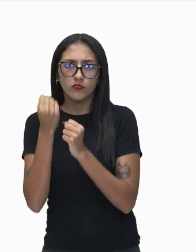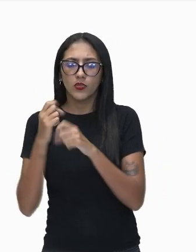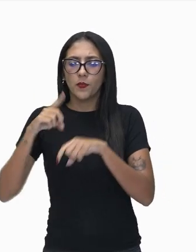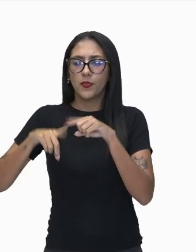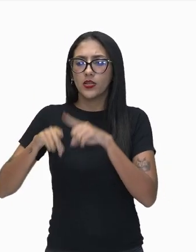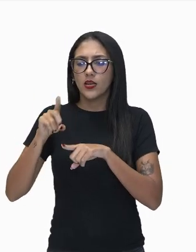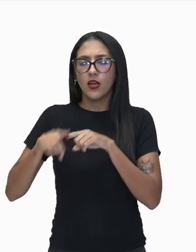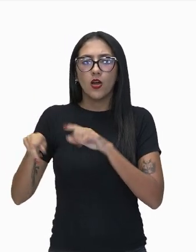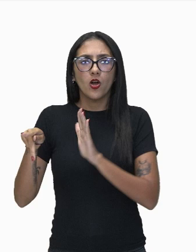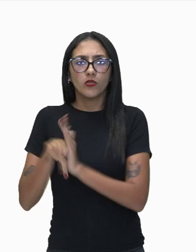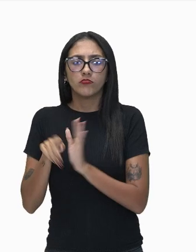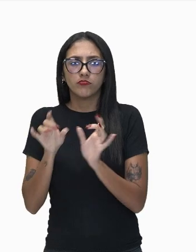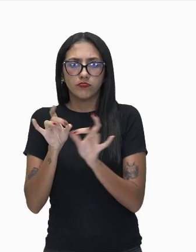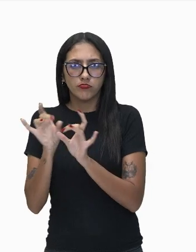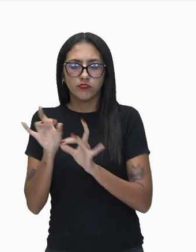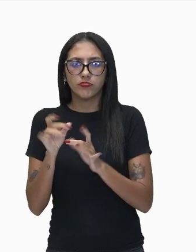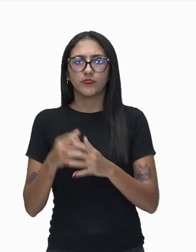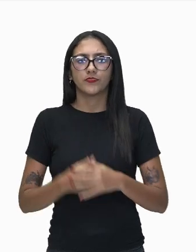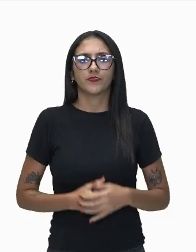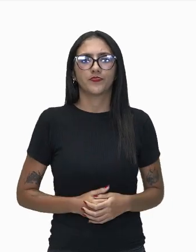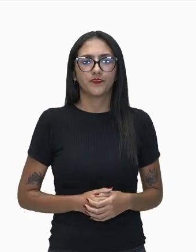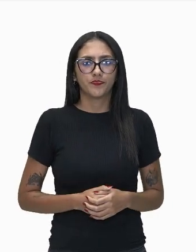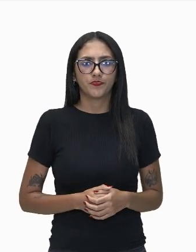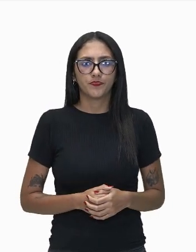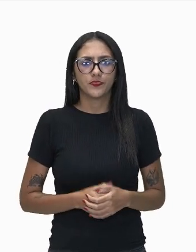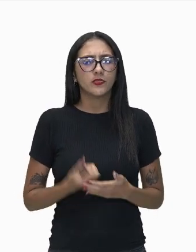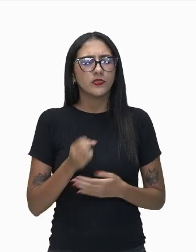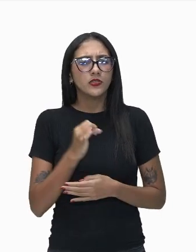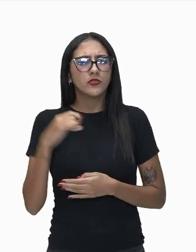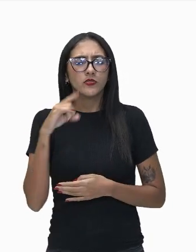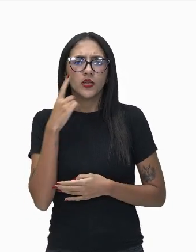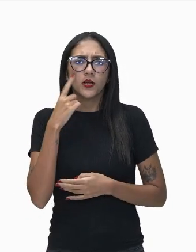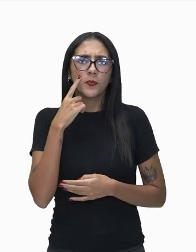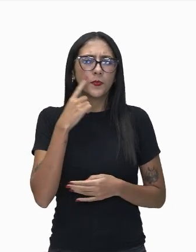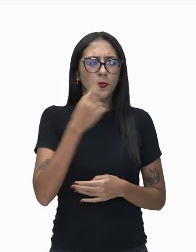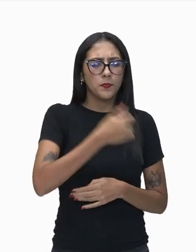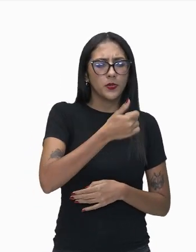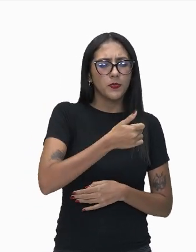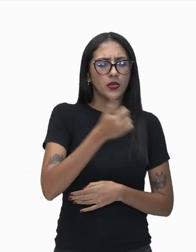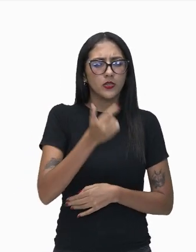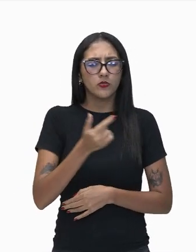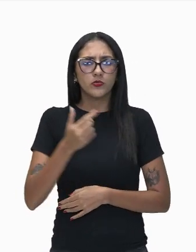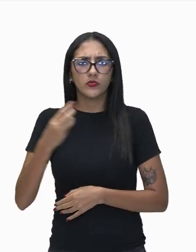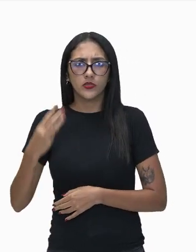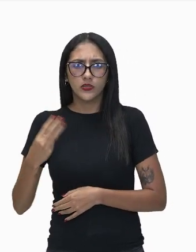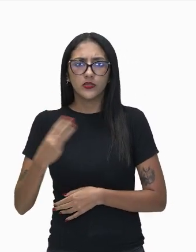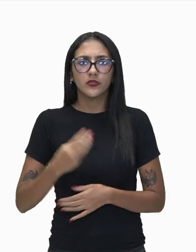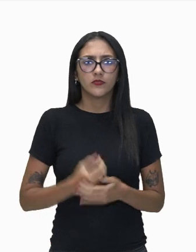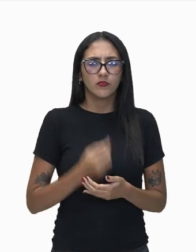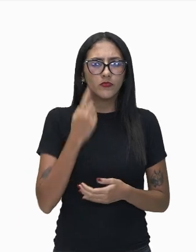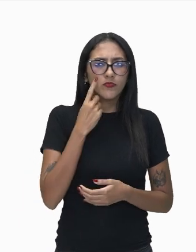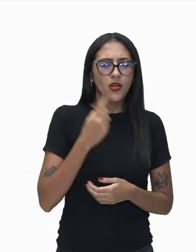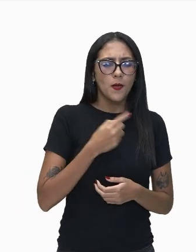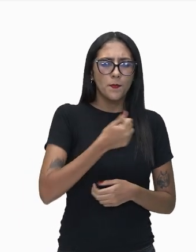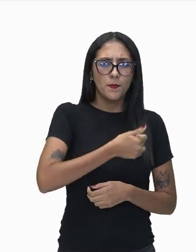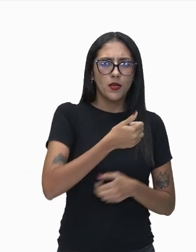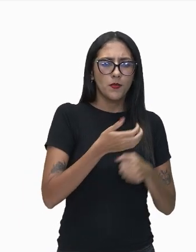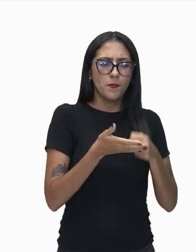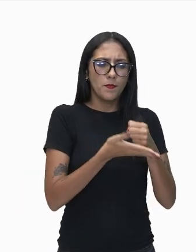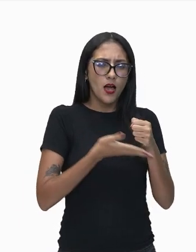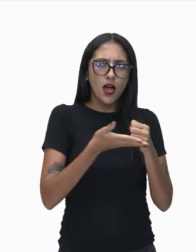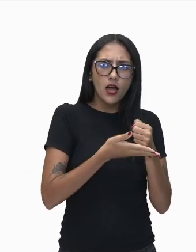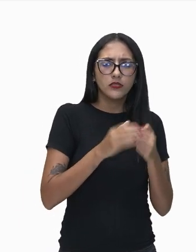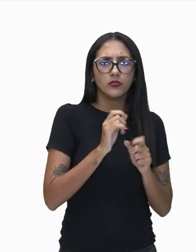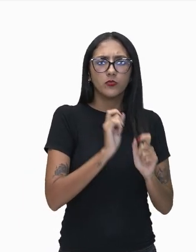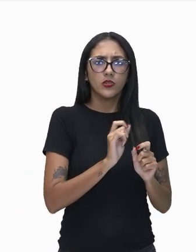de consumo. Se você observar essa ordem, você vai ver que nós temos a base, a retirada de